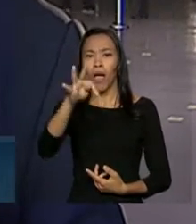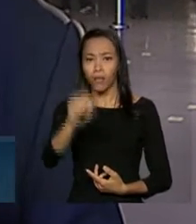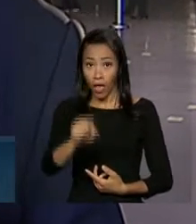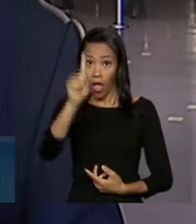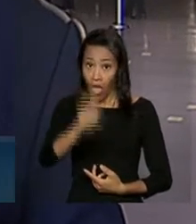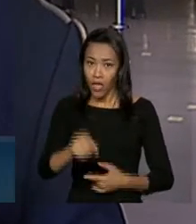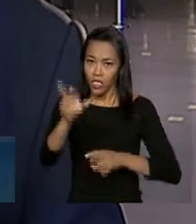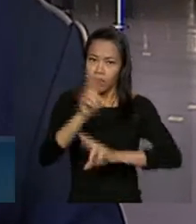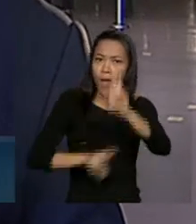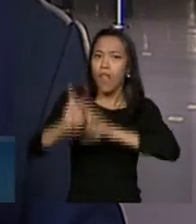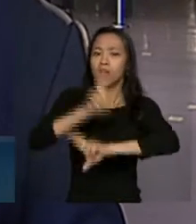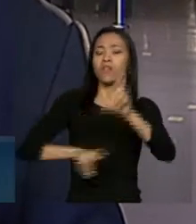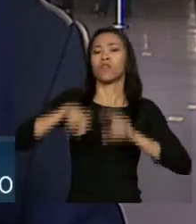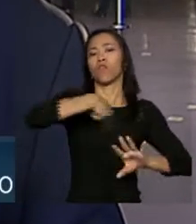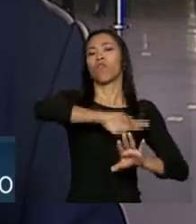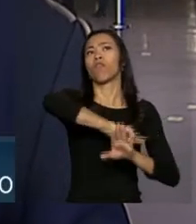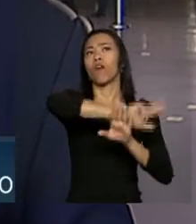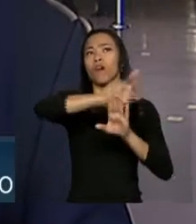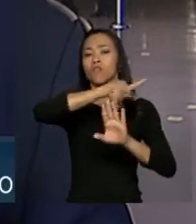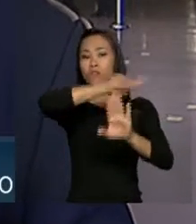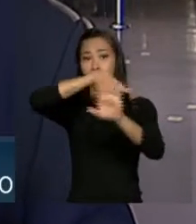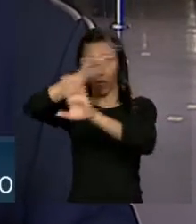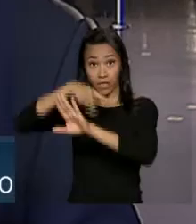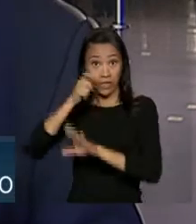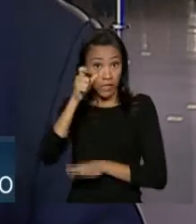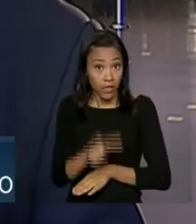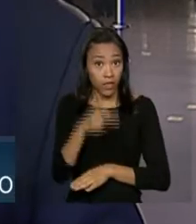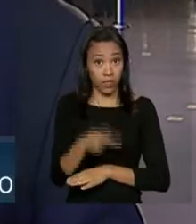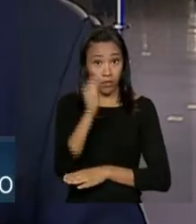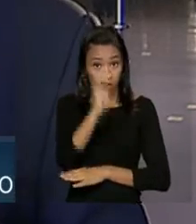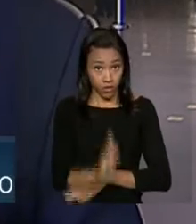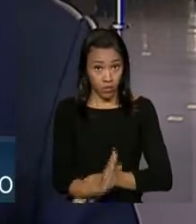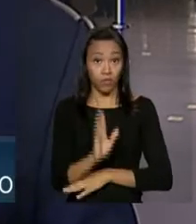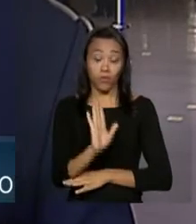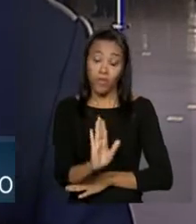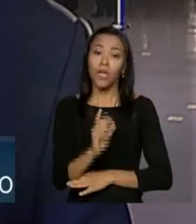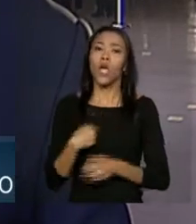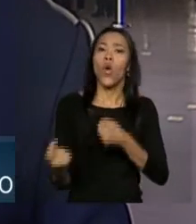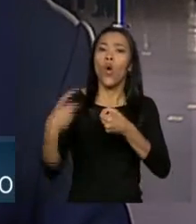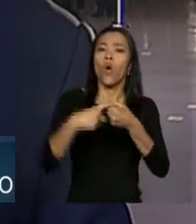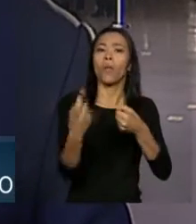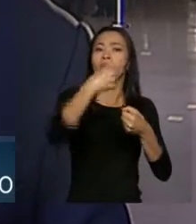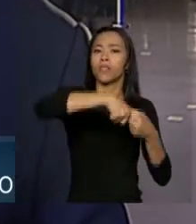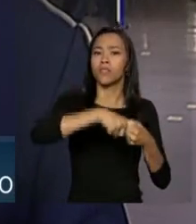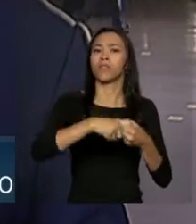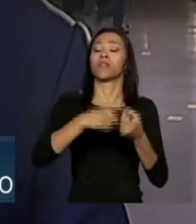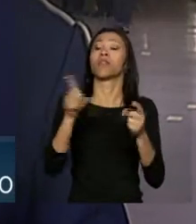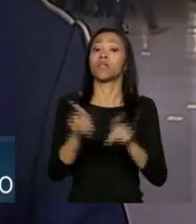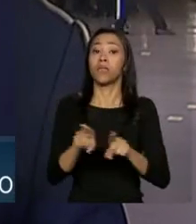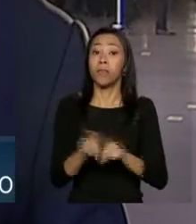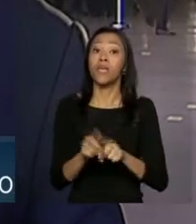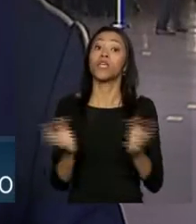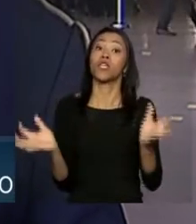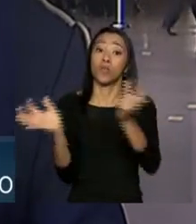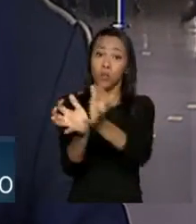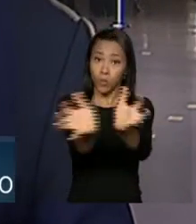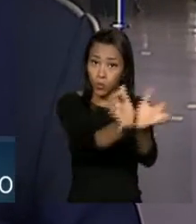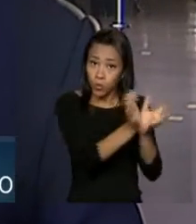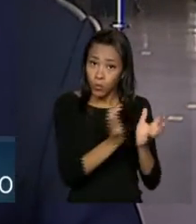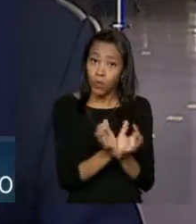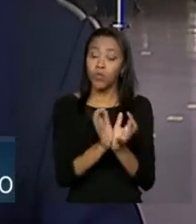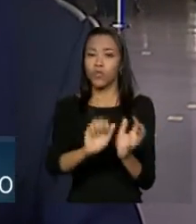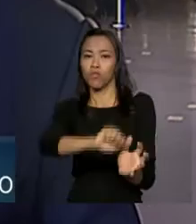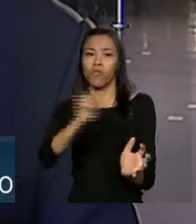brasileiros junto a outros países, fortalecendo a cooperação com parceiros externos e em organizações internacionais,